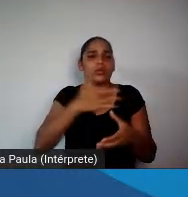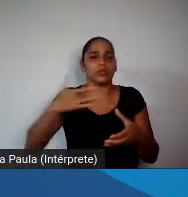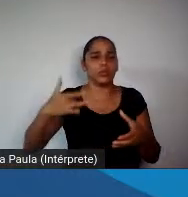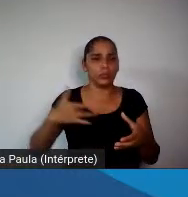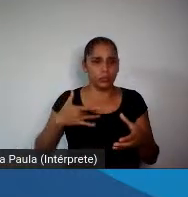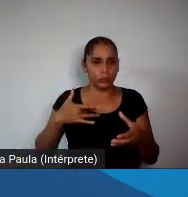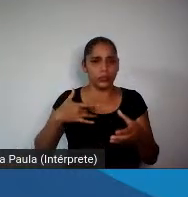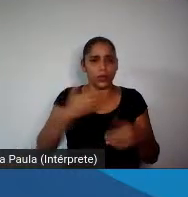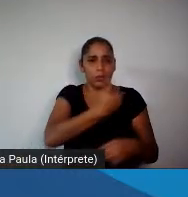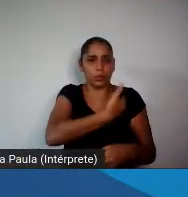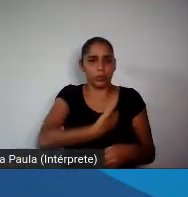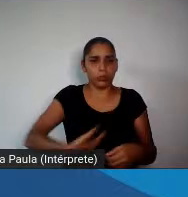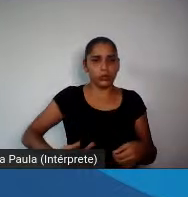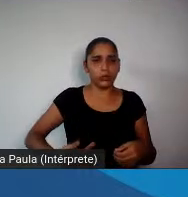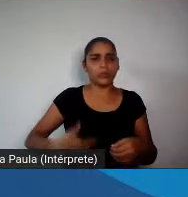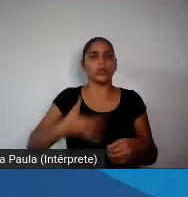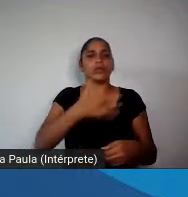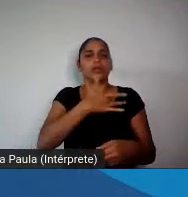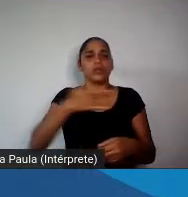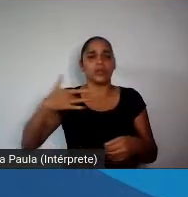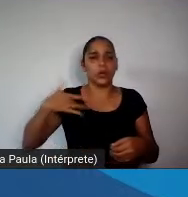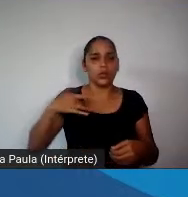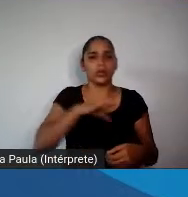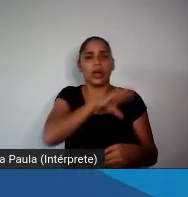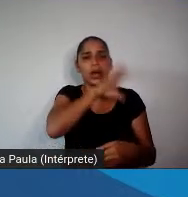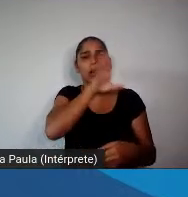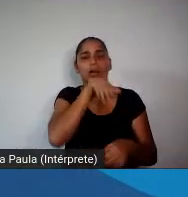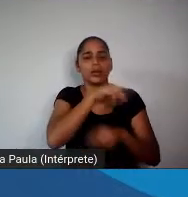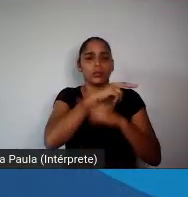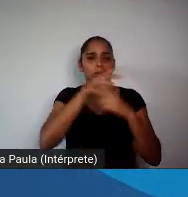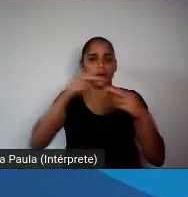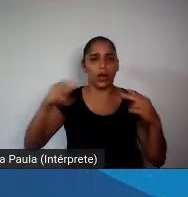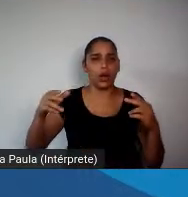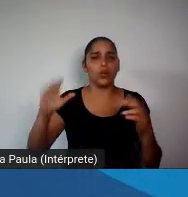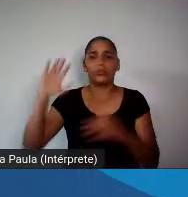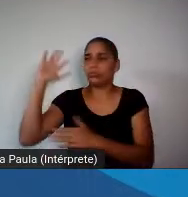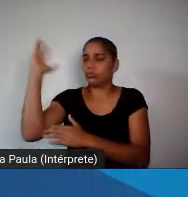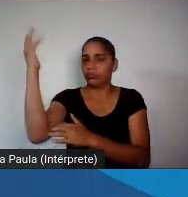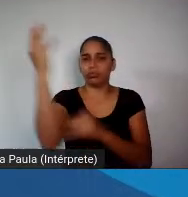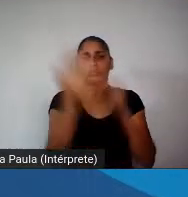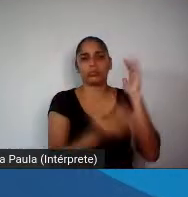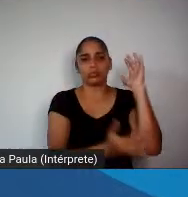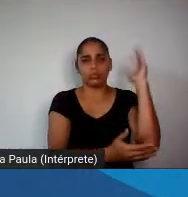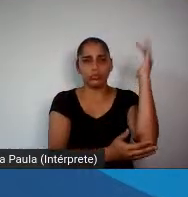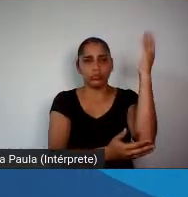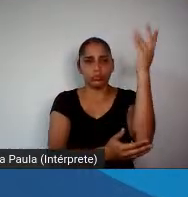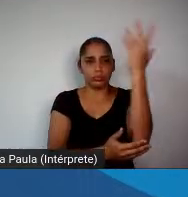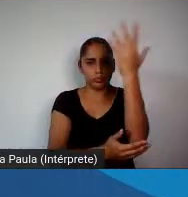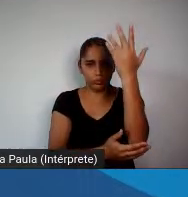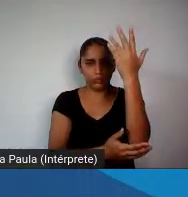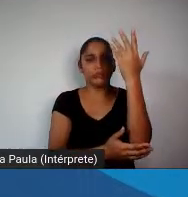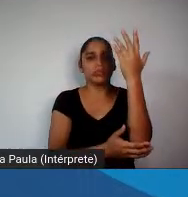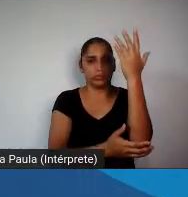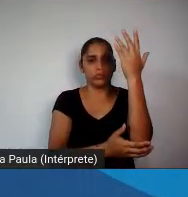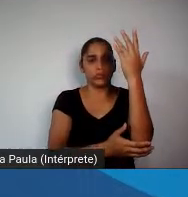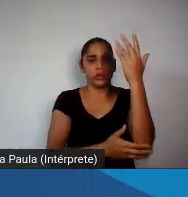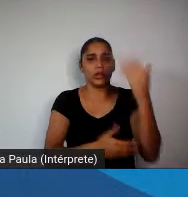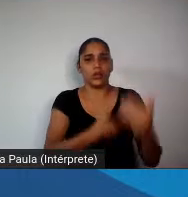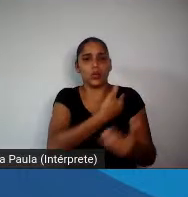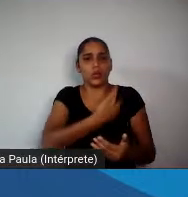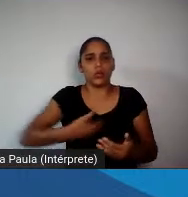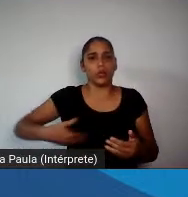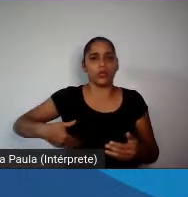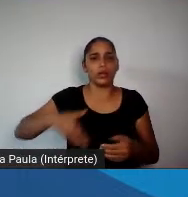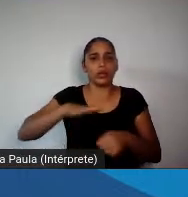pública, da saúde animal, das questões ambientais, num grande, numa grande governança internacional,